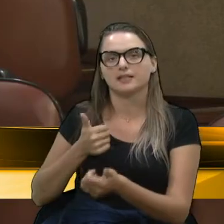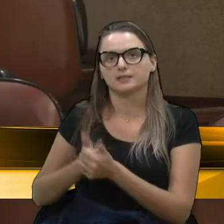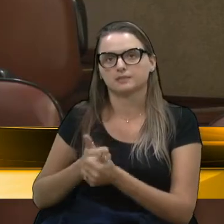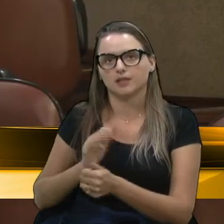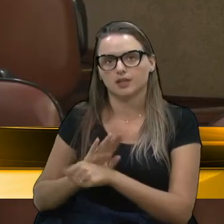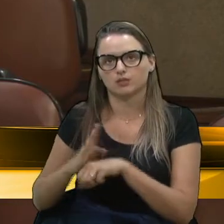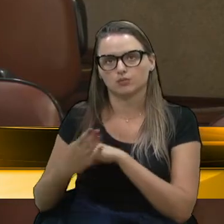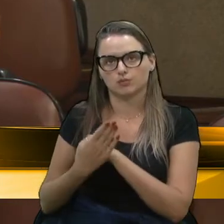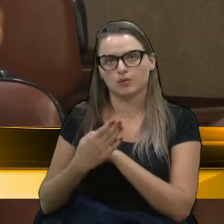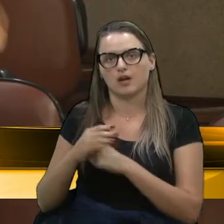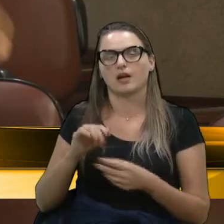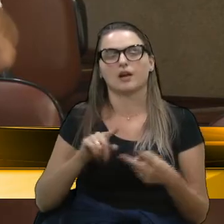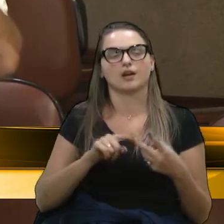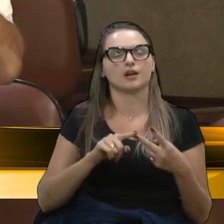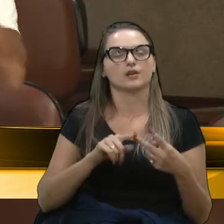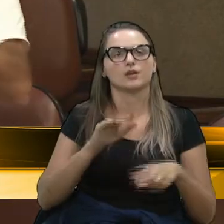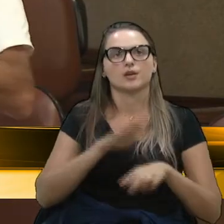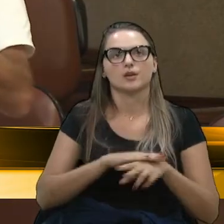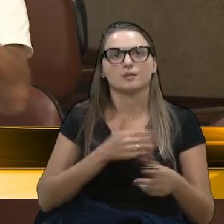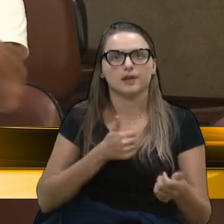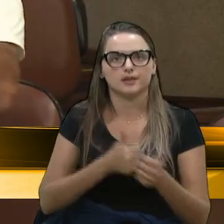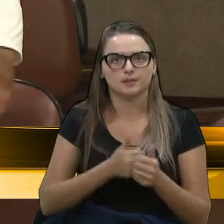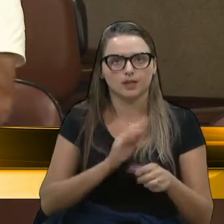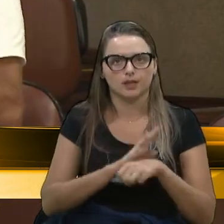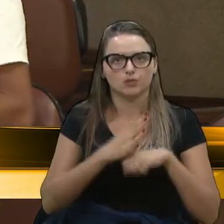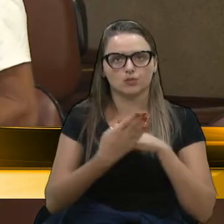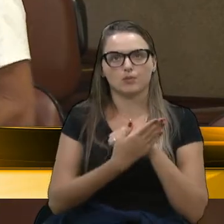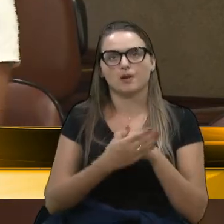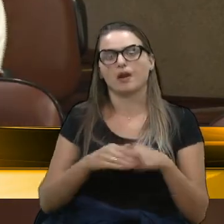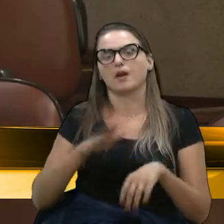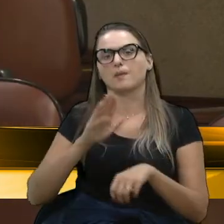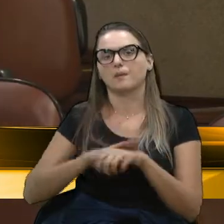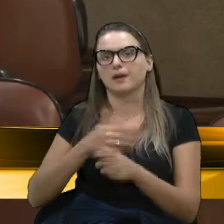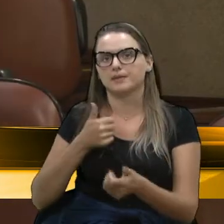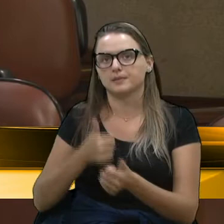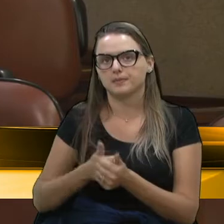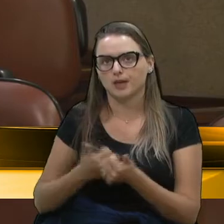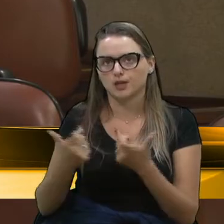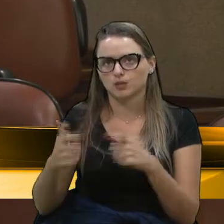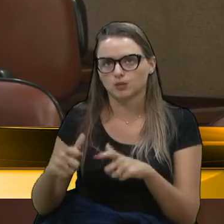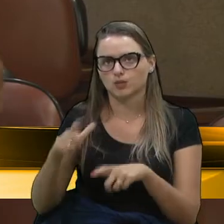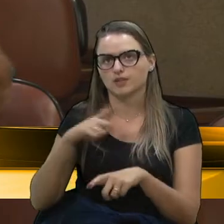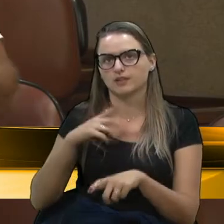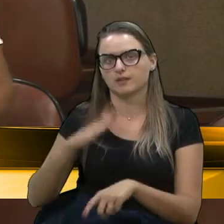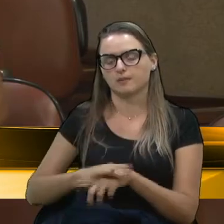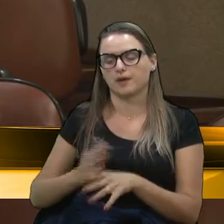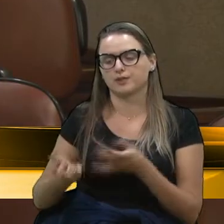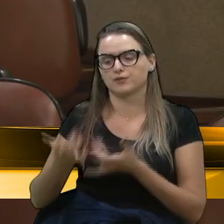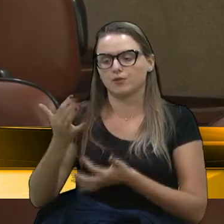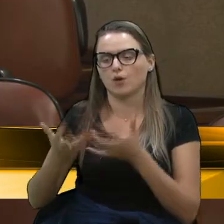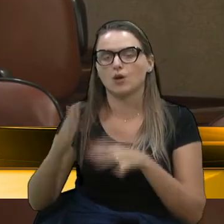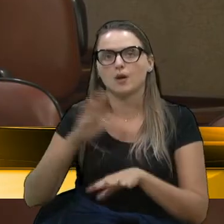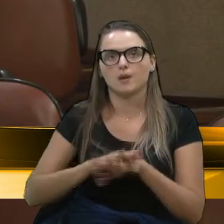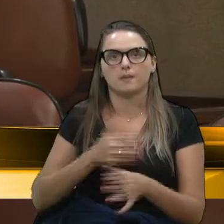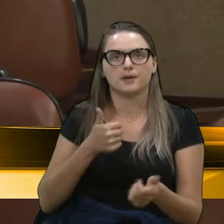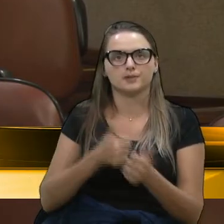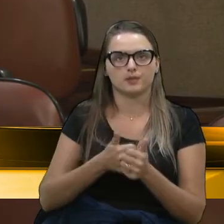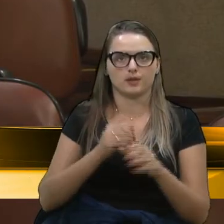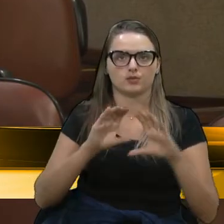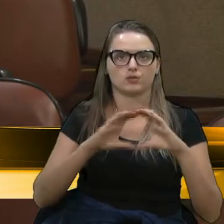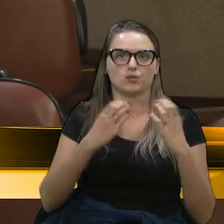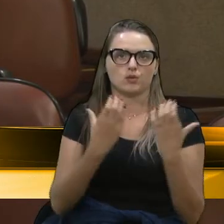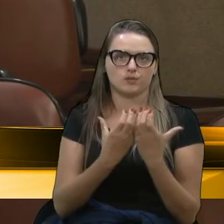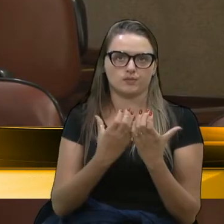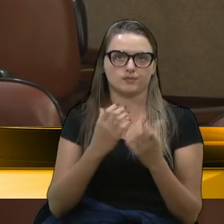bairros, mais próximas aos bairros, mais próximas aonde tem mais incêndio, mais próximas da comunidade. E também